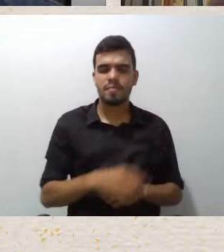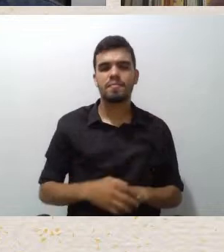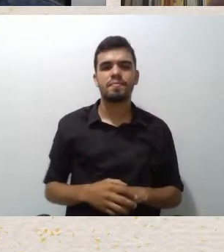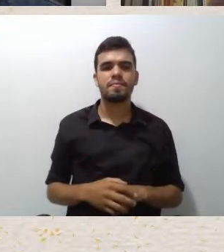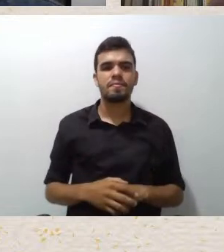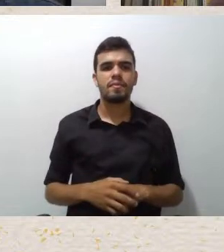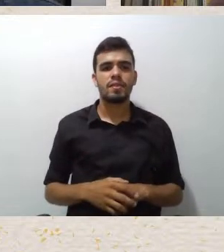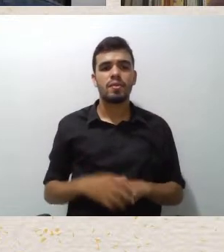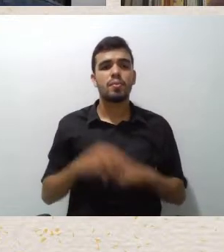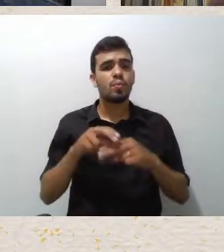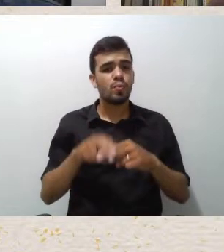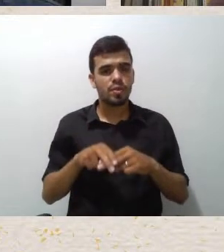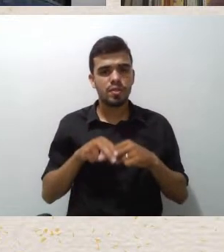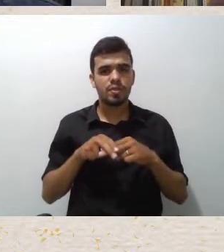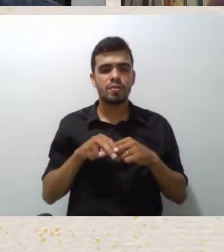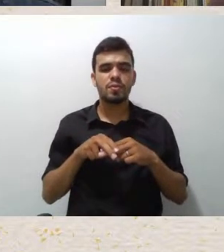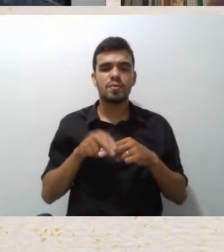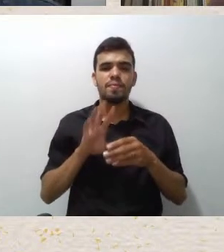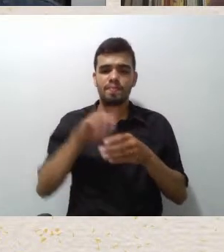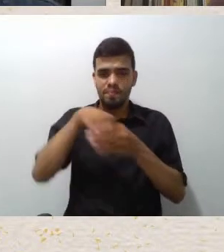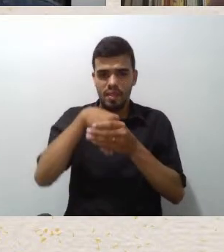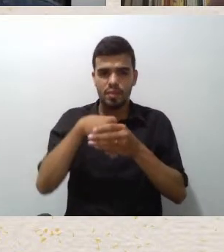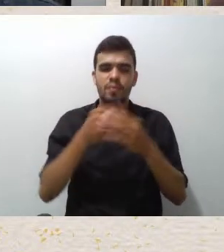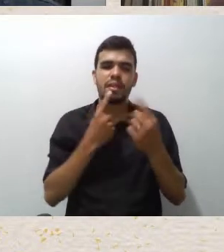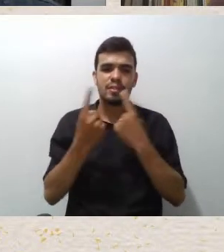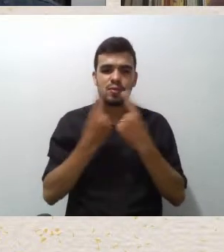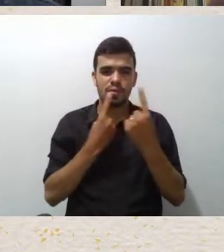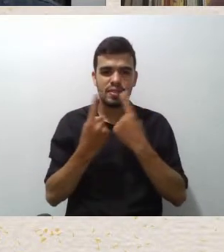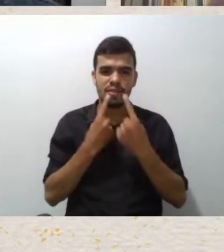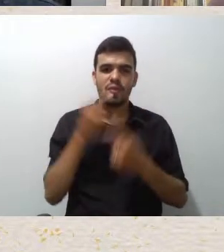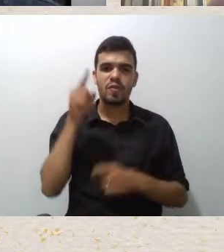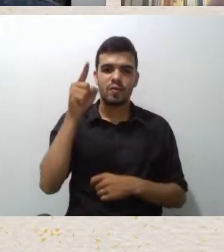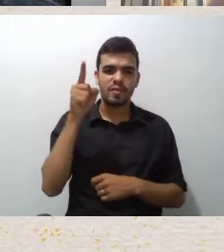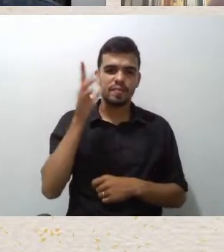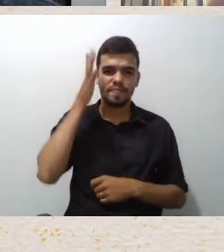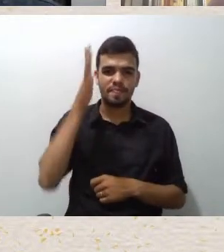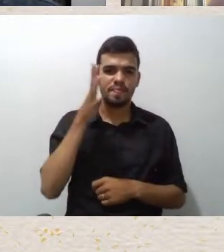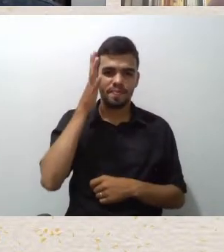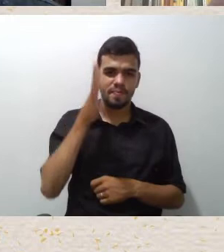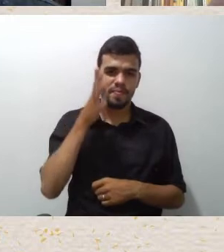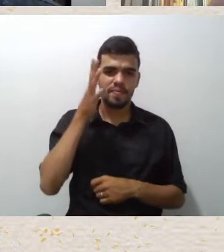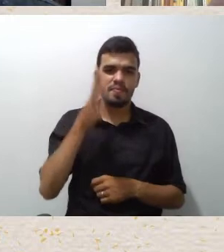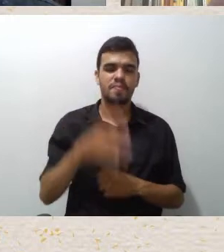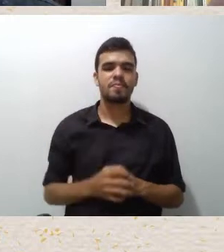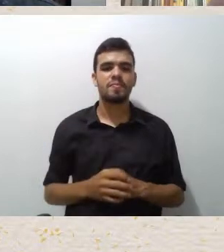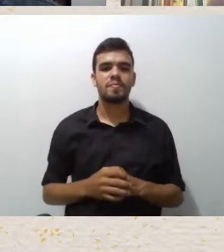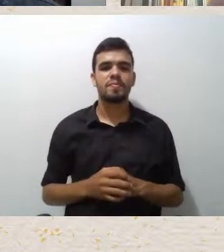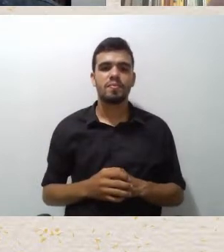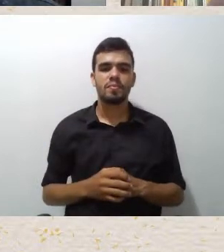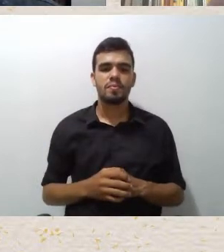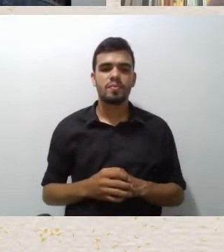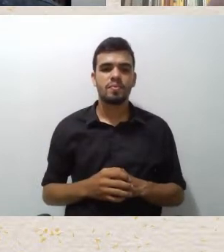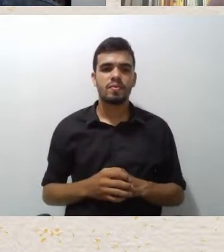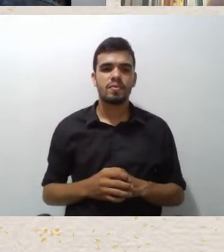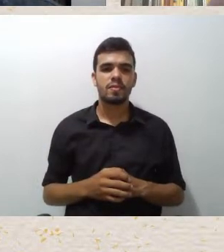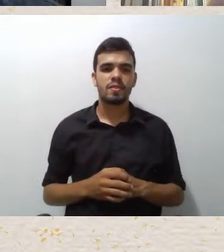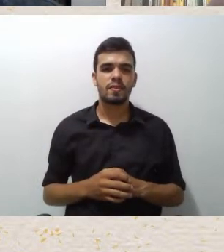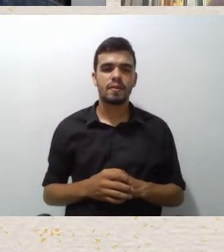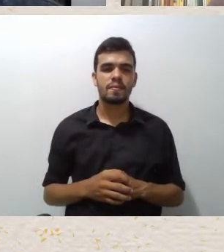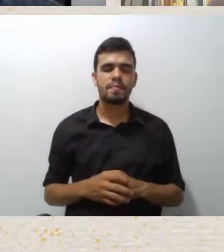Inserido Nessa discussão Que o senhor Vai trazendo Para a gente E por outro lado Também Sei lá Parece